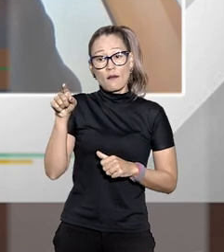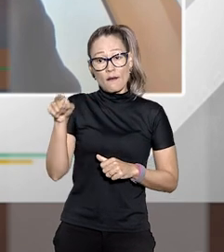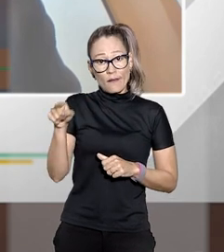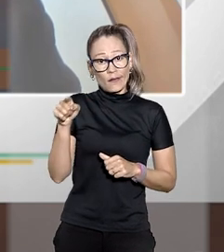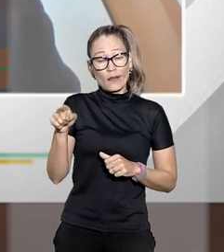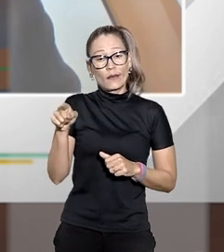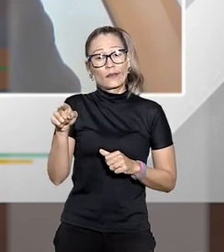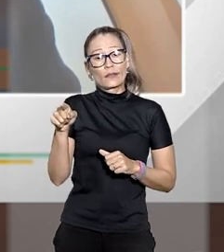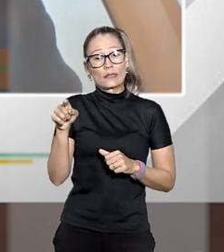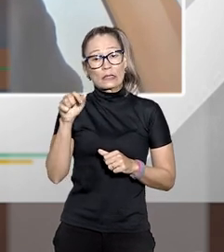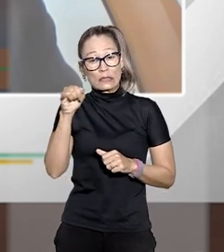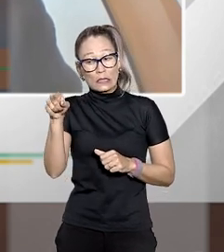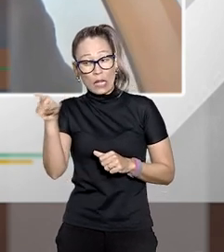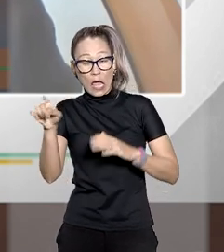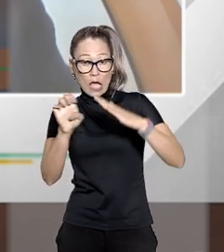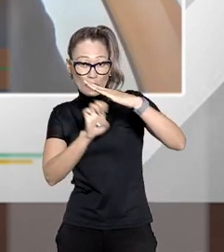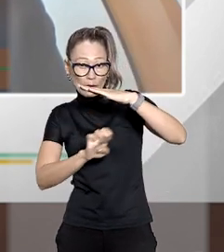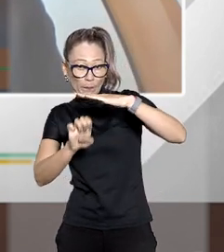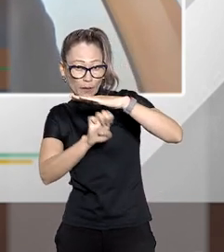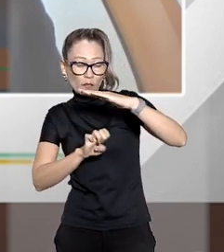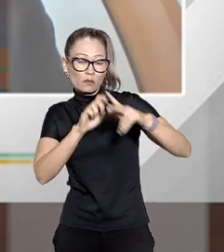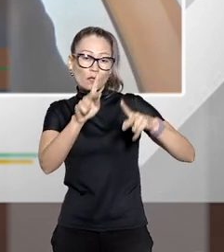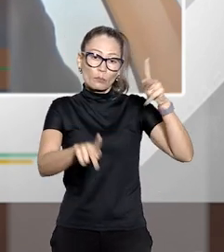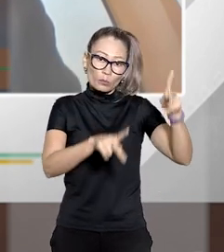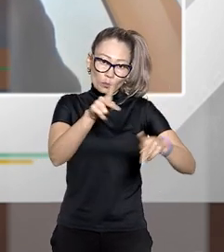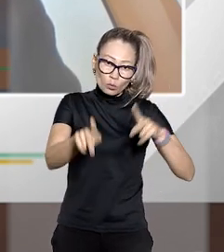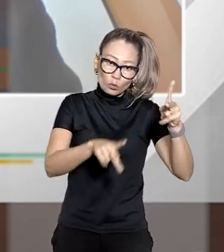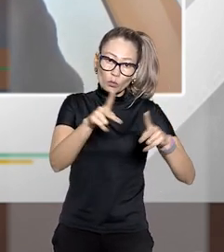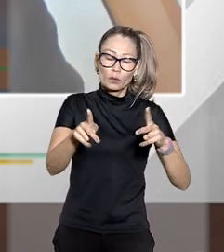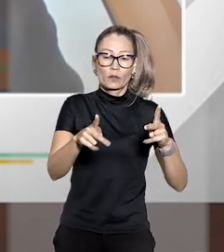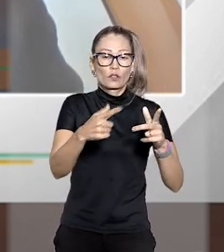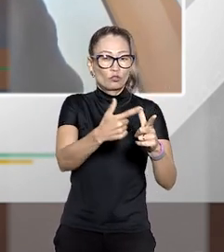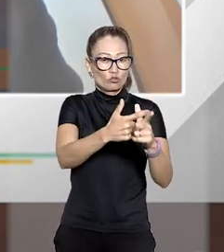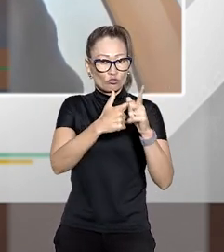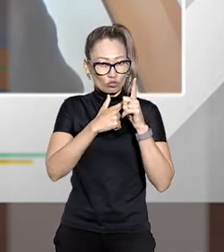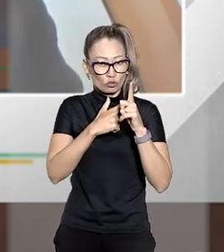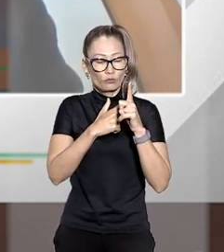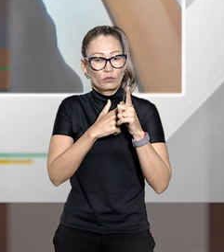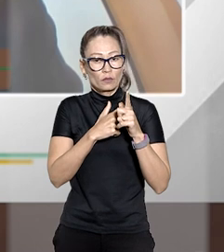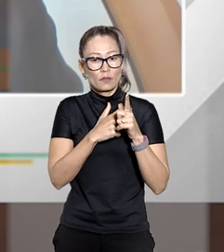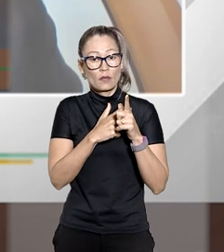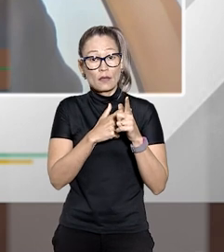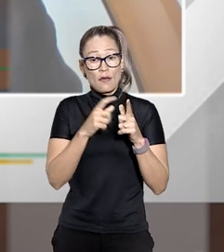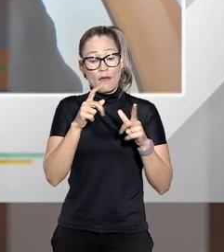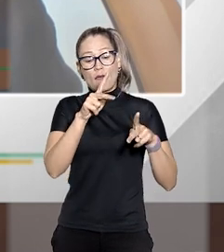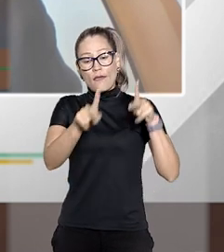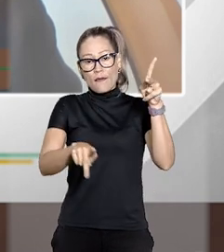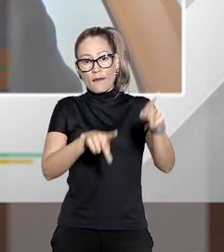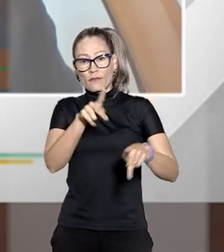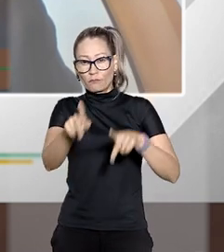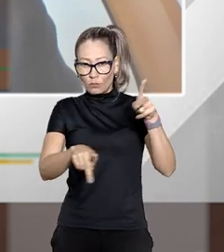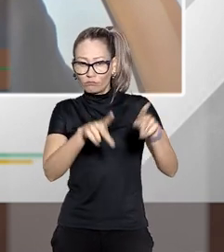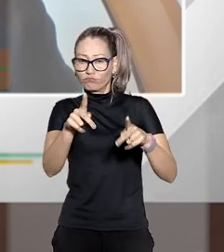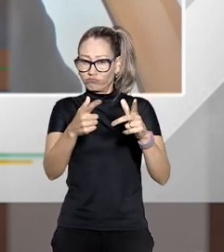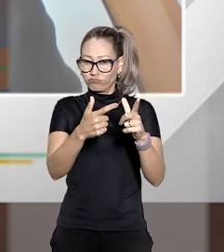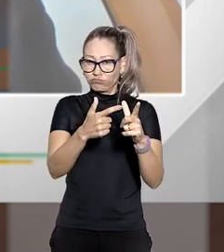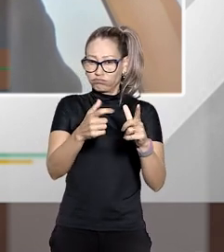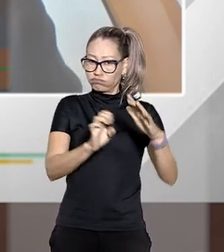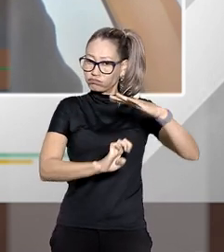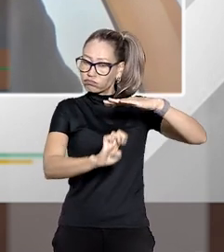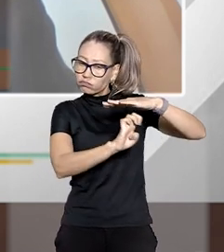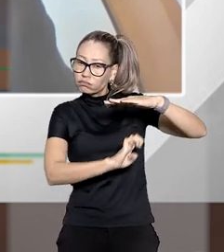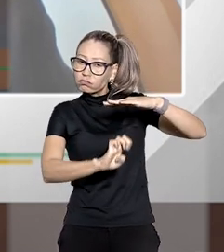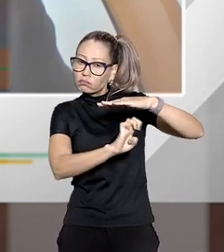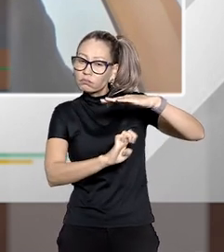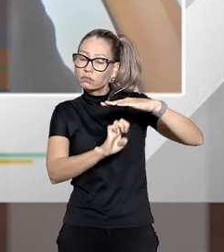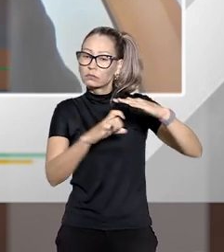for uma empresa pública em relação ao pagamento de dívida porque a empresa pública a princípio pelo seu